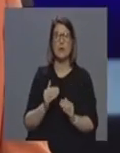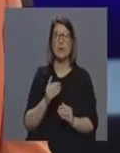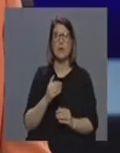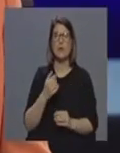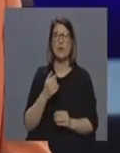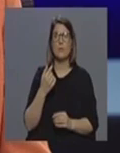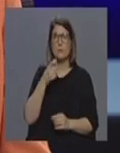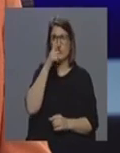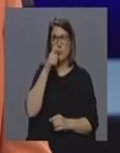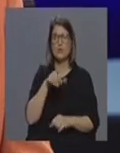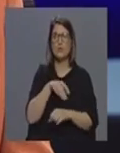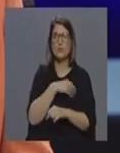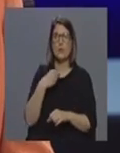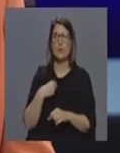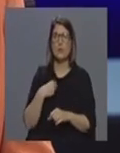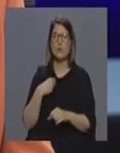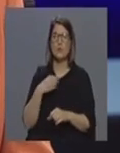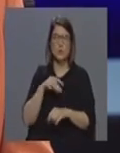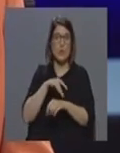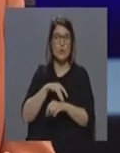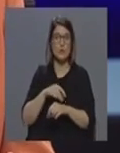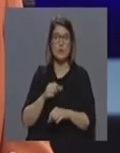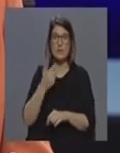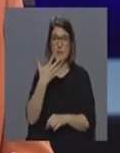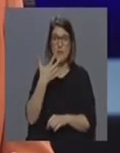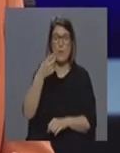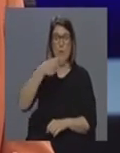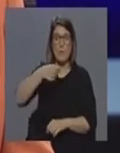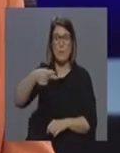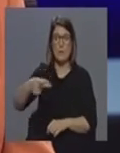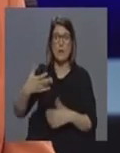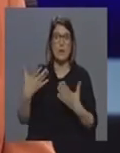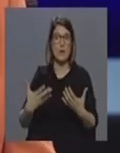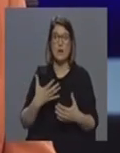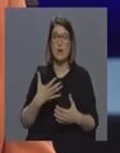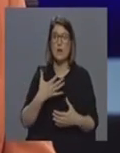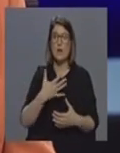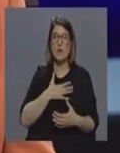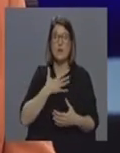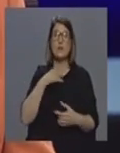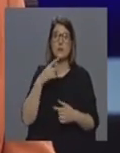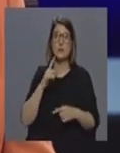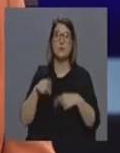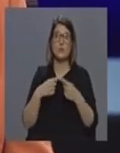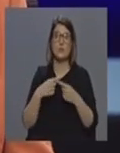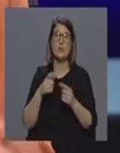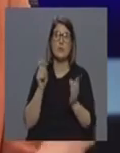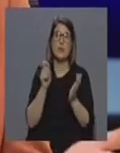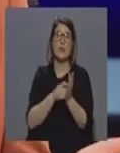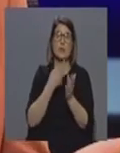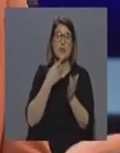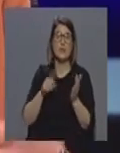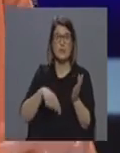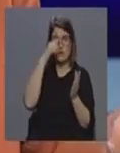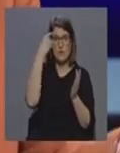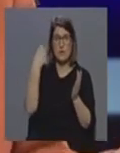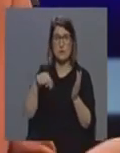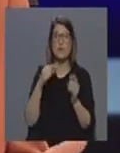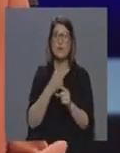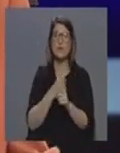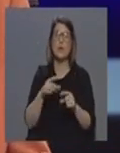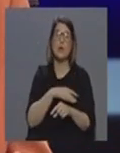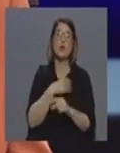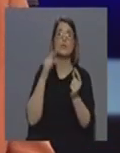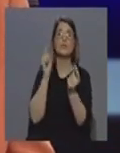cinco clientes à consulta o que é uma coisa estranha que neste momento não é desejável e que vão ter muita dificuldade em remarcar porque depois as consultas estão cheias